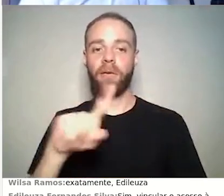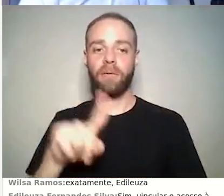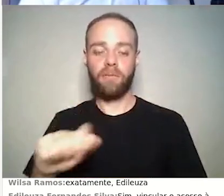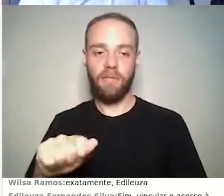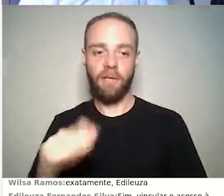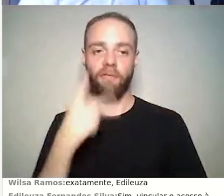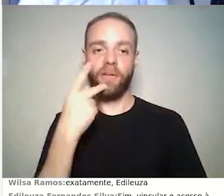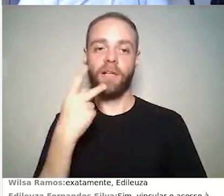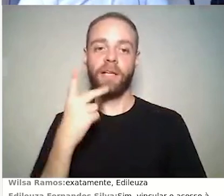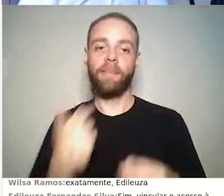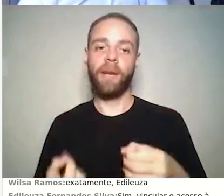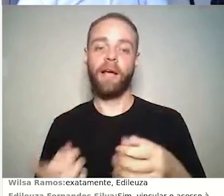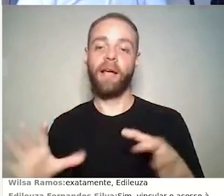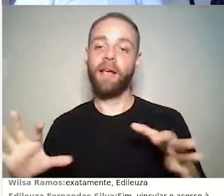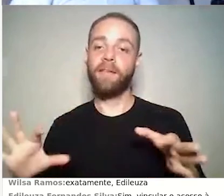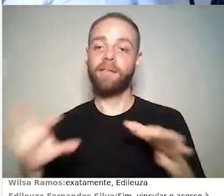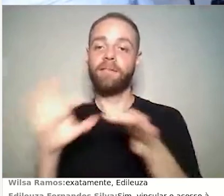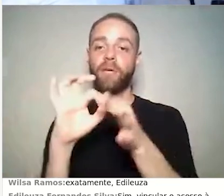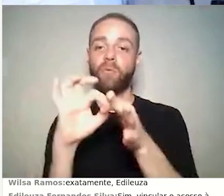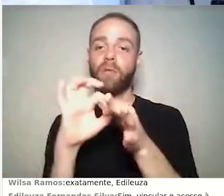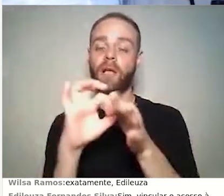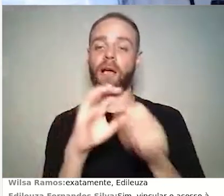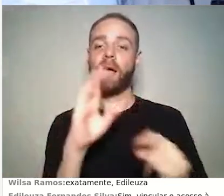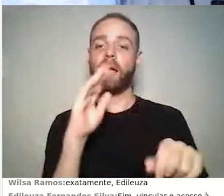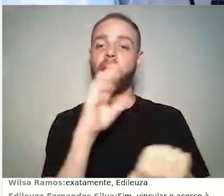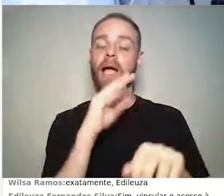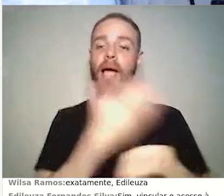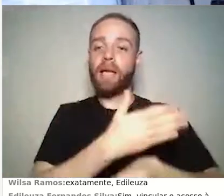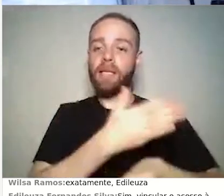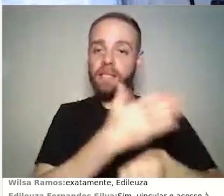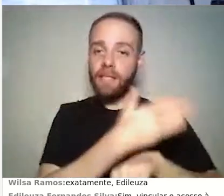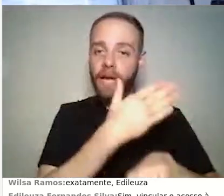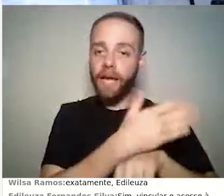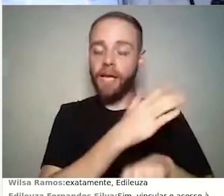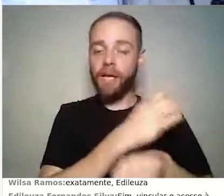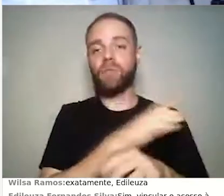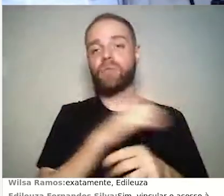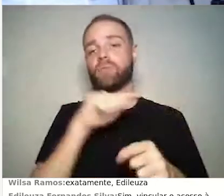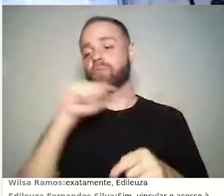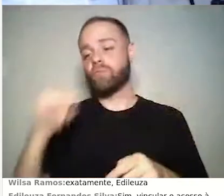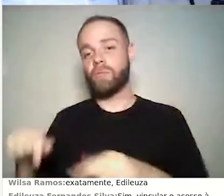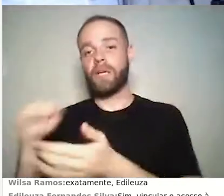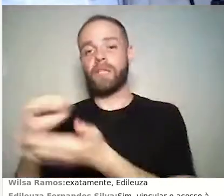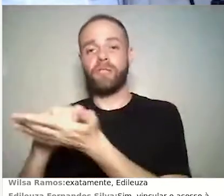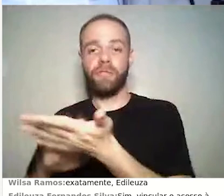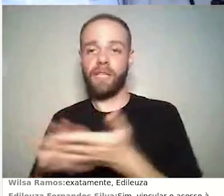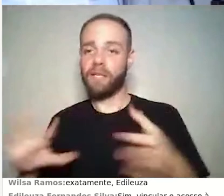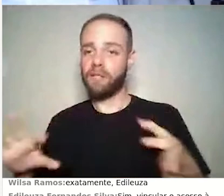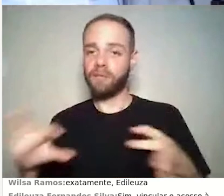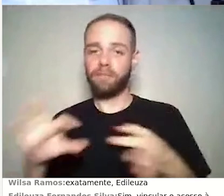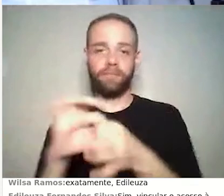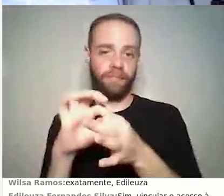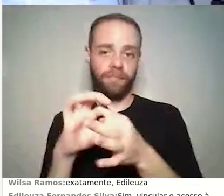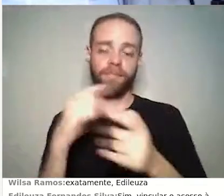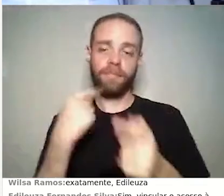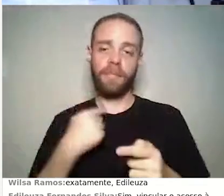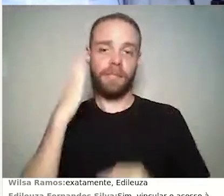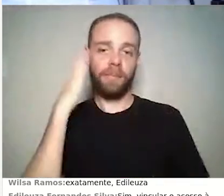vincular o acesso a uma tarefa, né? Porque aí nós sabemos que ele teve que assistir. Muito bem, obrigada.